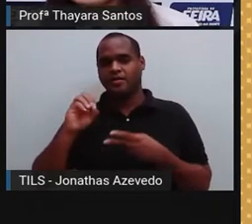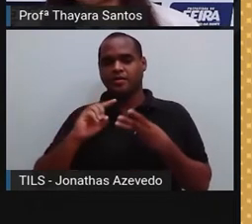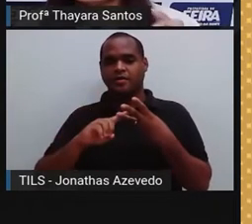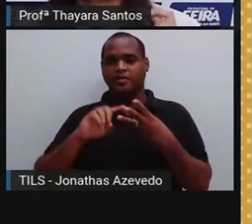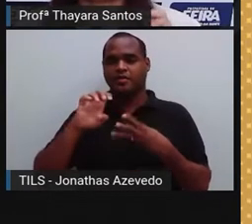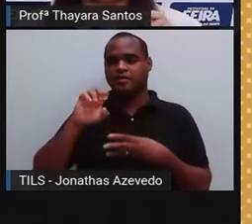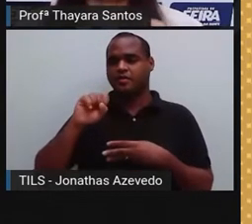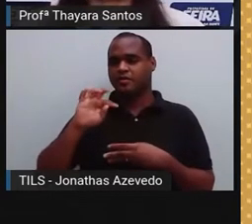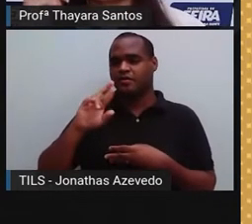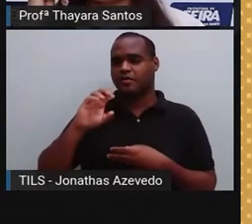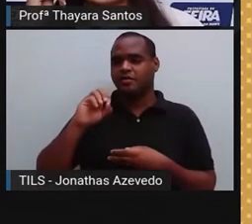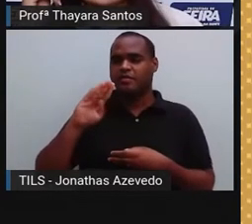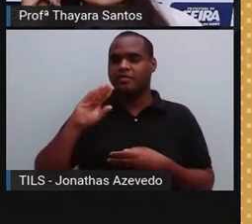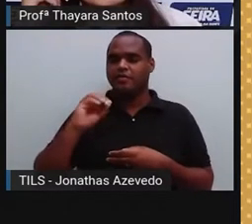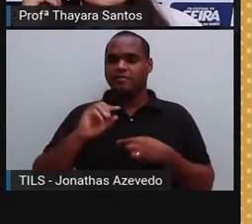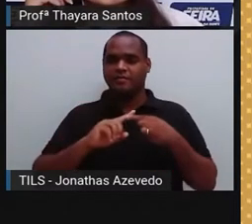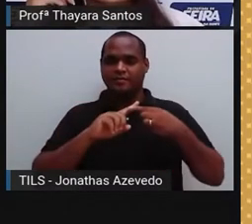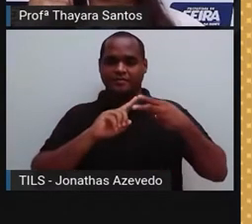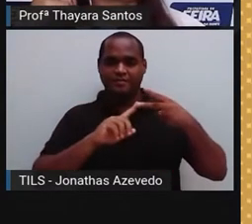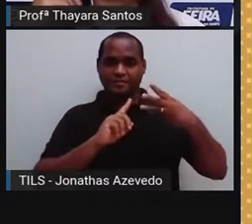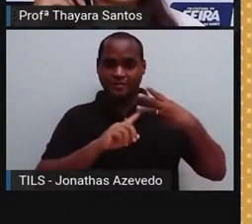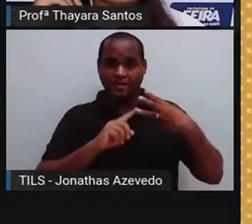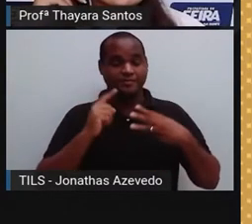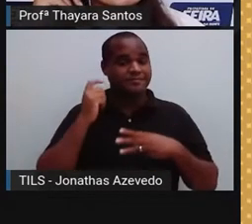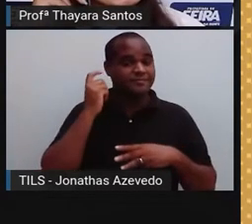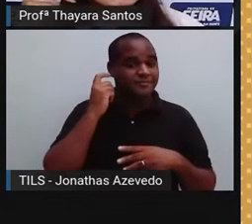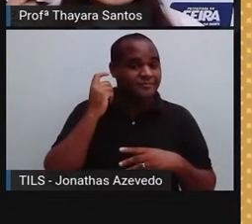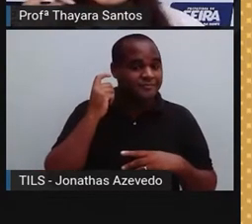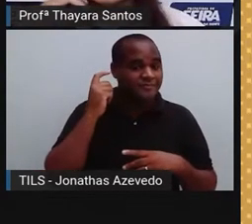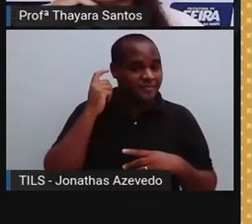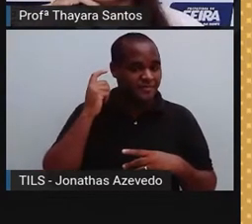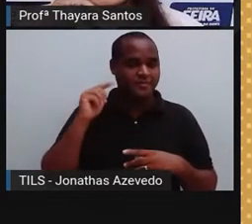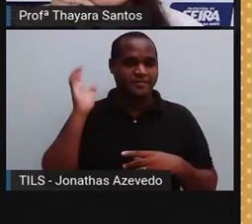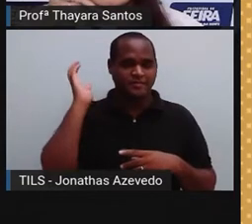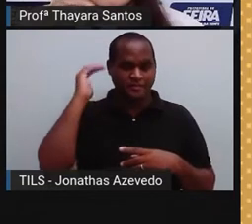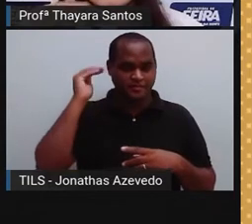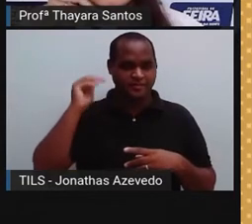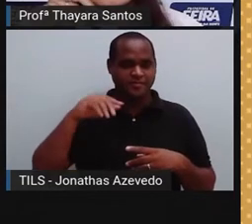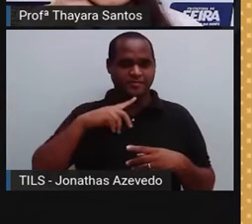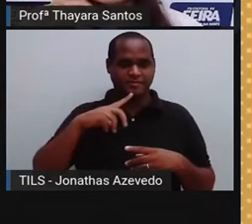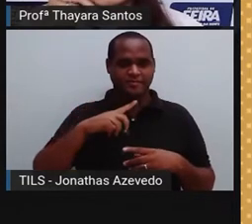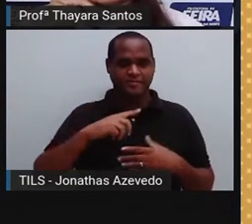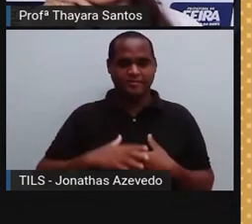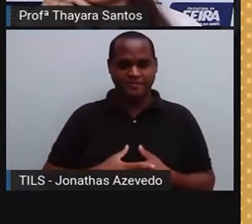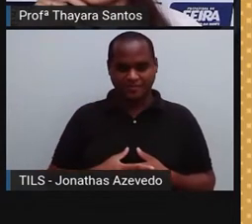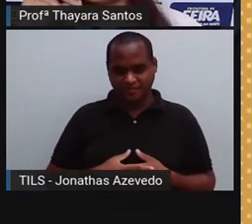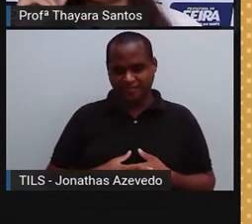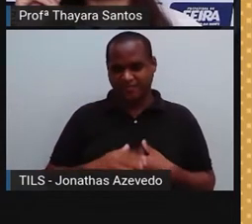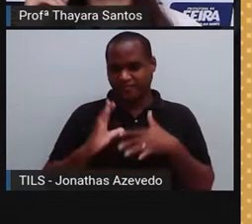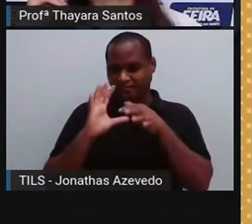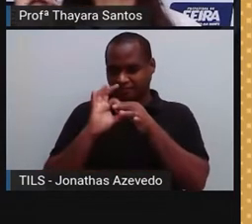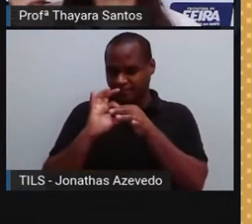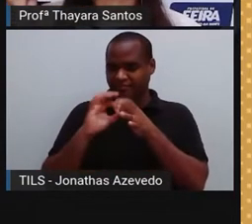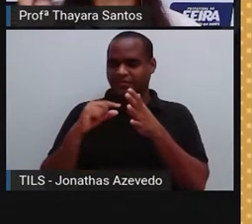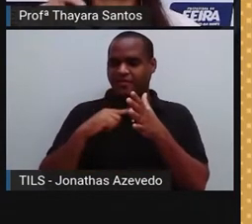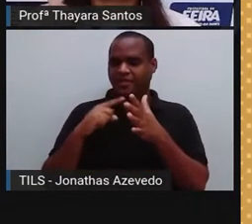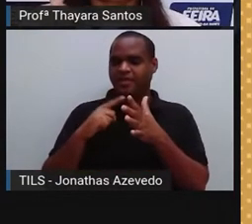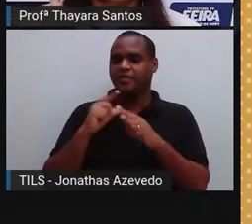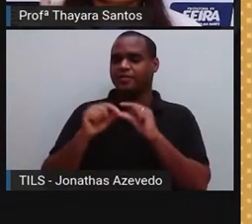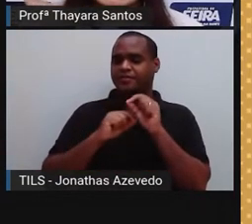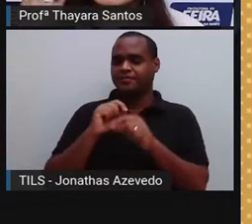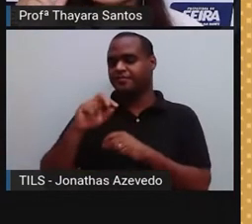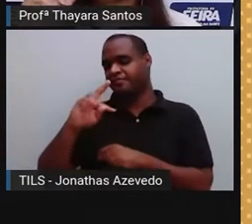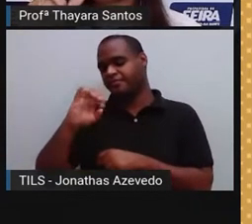estribo. Então, tem esses três ossinhos aqui na orelha média. E conectados a esses ossinhos, a gente tem um